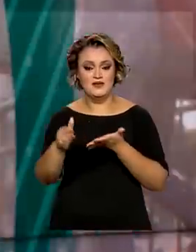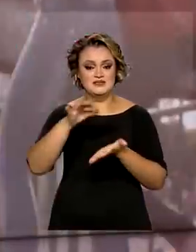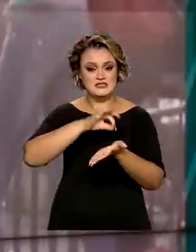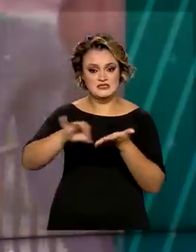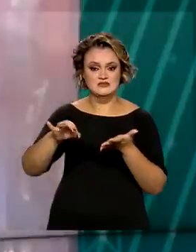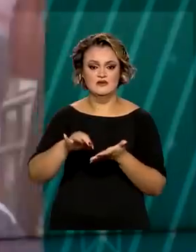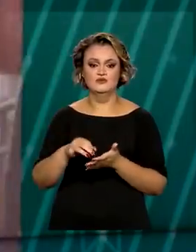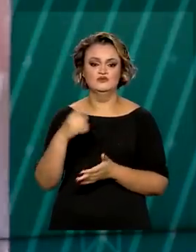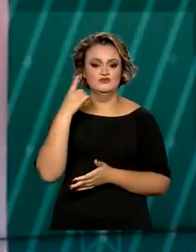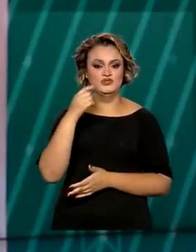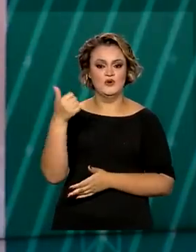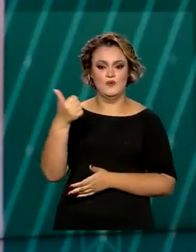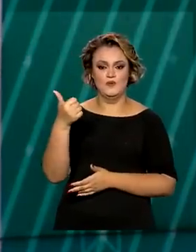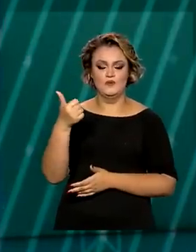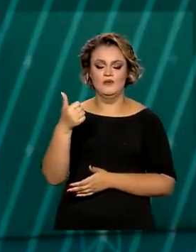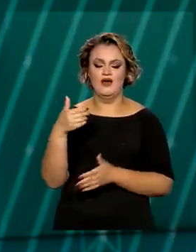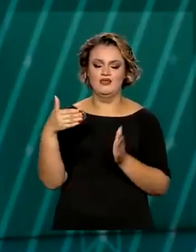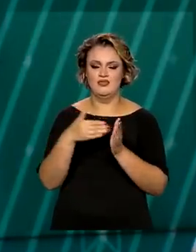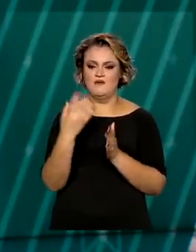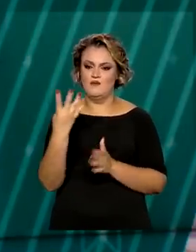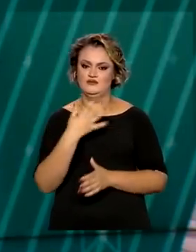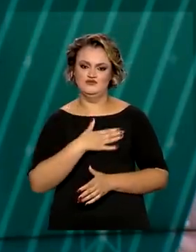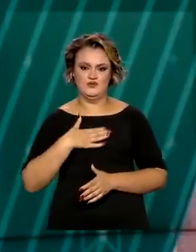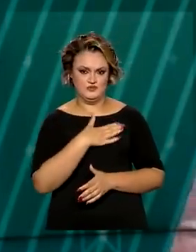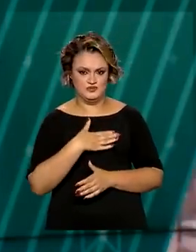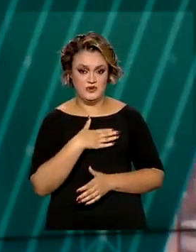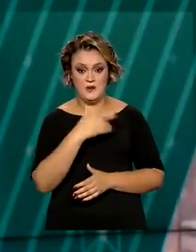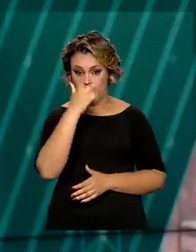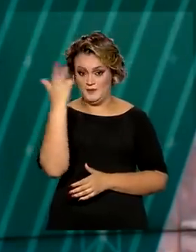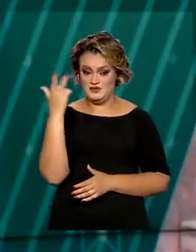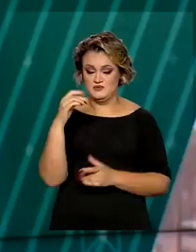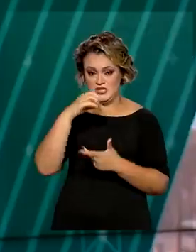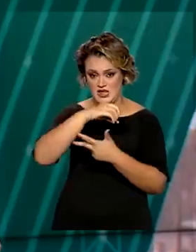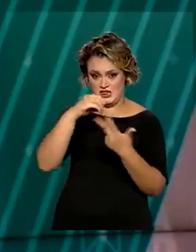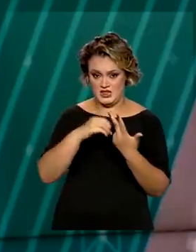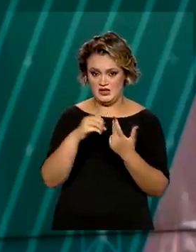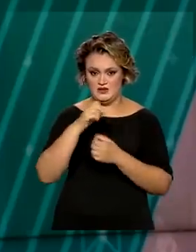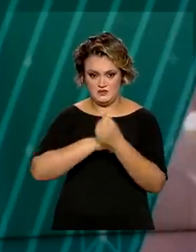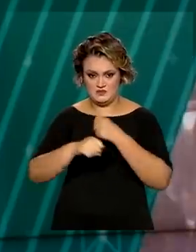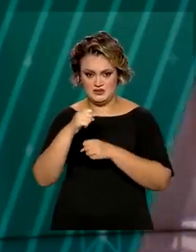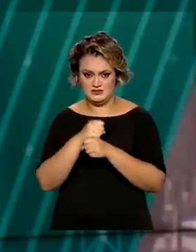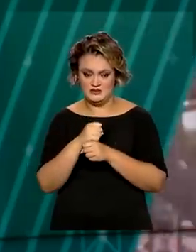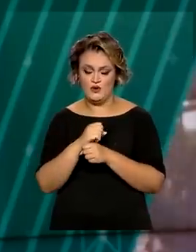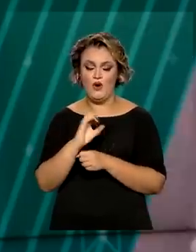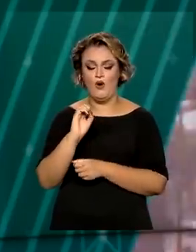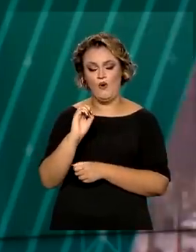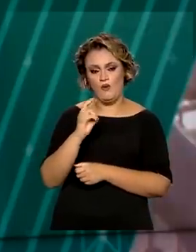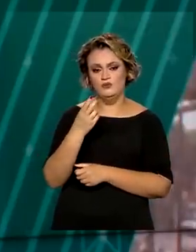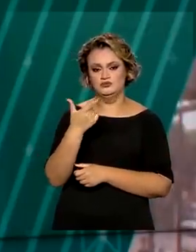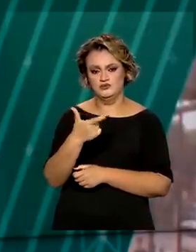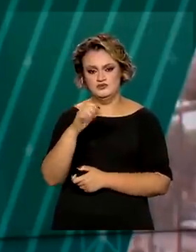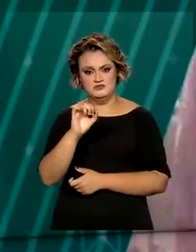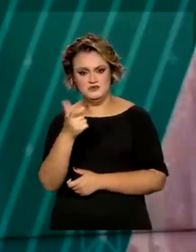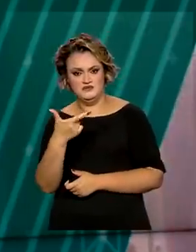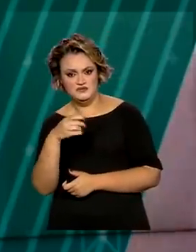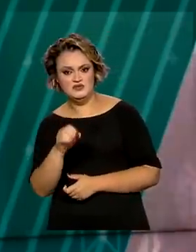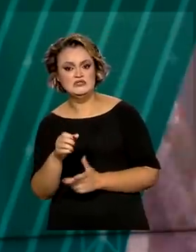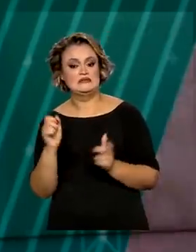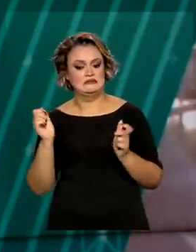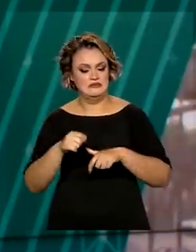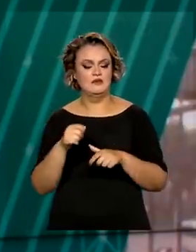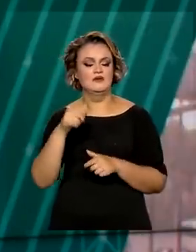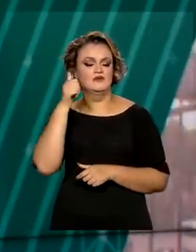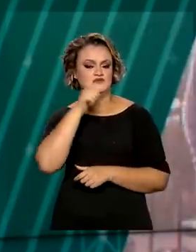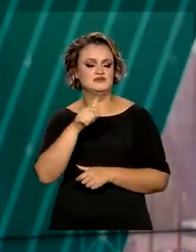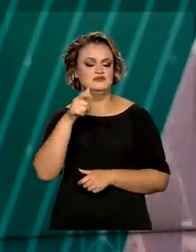período de 1º a 4 de agosto. Os candidatos que fizeram o Enem de 2020 ou 2021 podem concorrer a